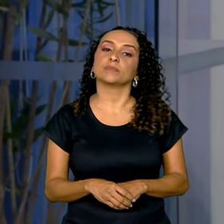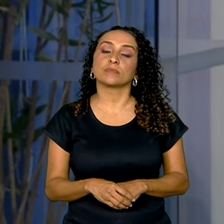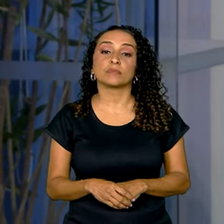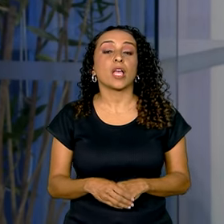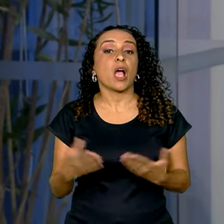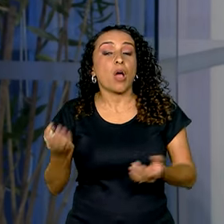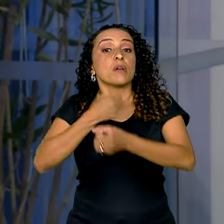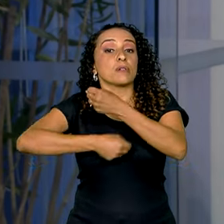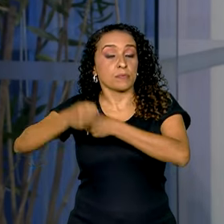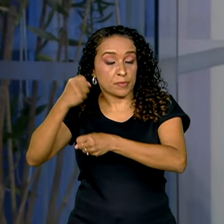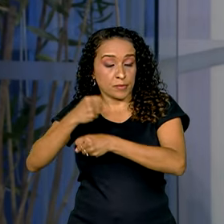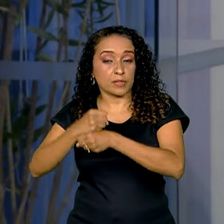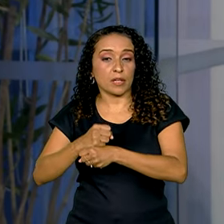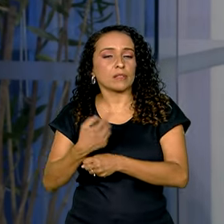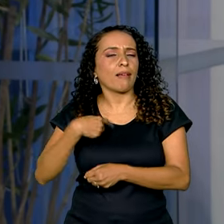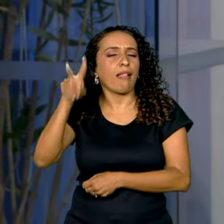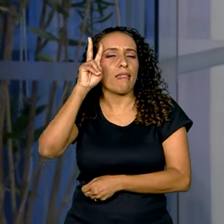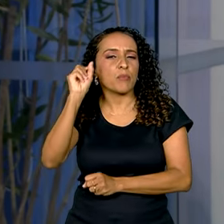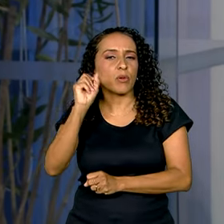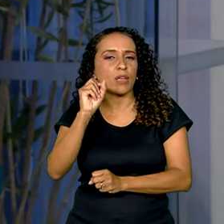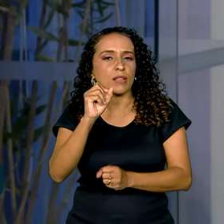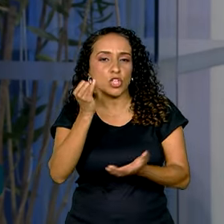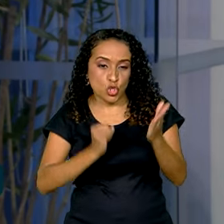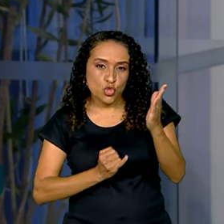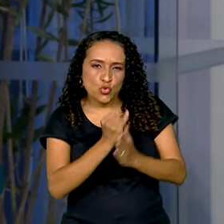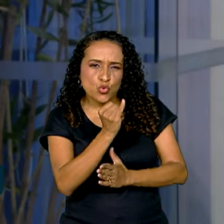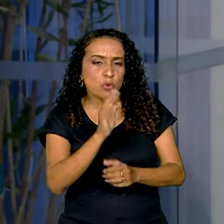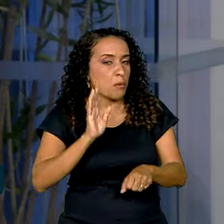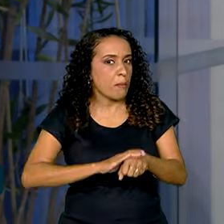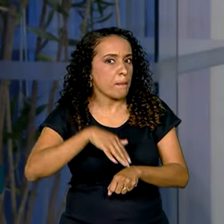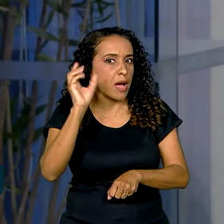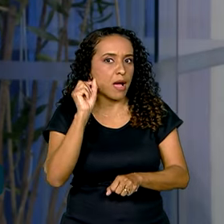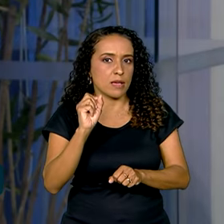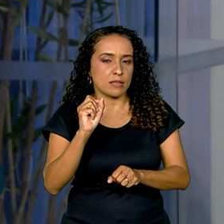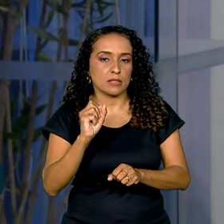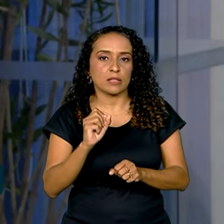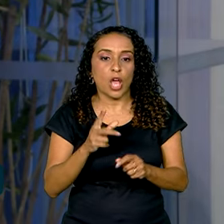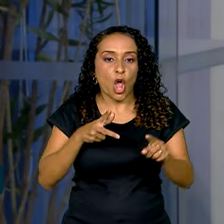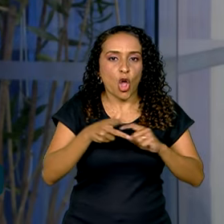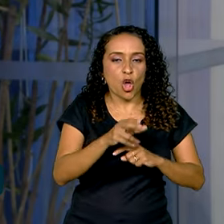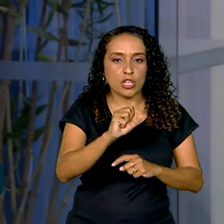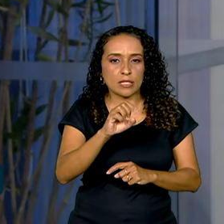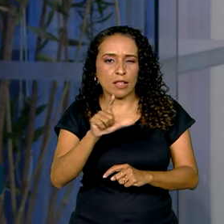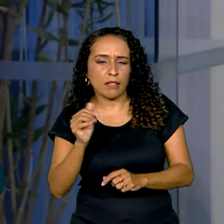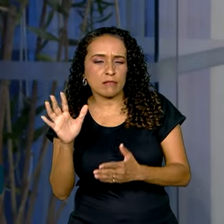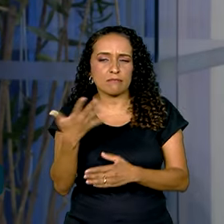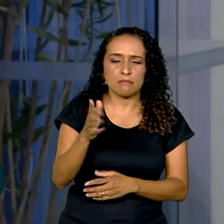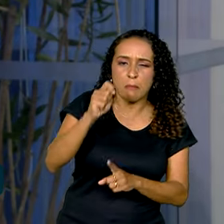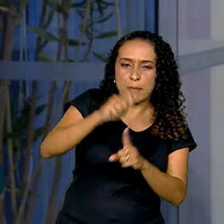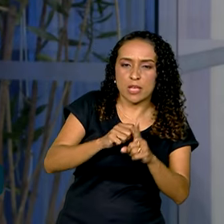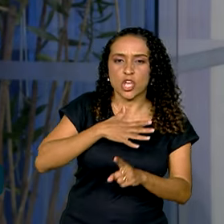Agora, no ano passado, a gente lembra, as taxas de juros estavam ainda mais altas. Os cortes na Selic começaram a ser feitos ali em agosto.